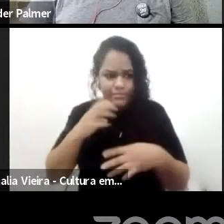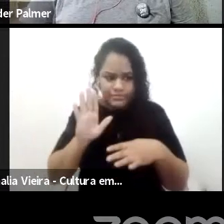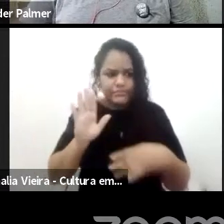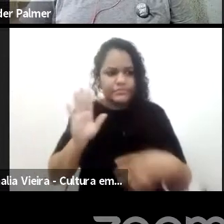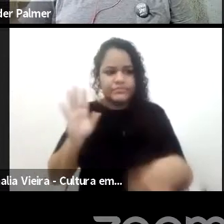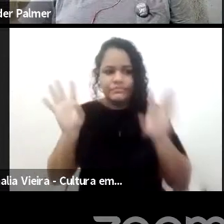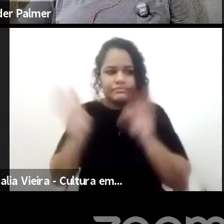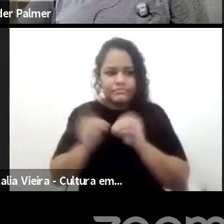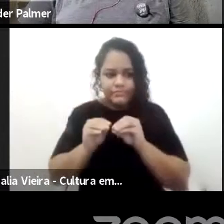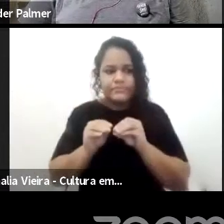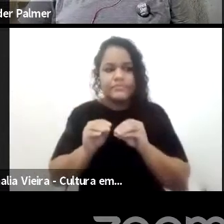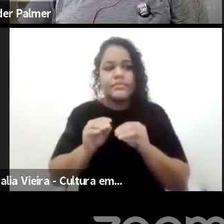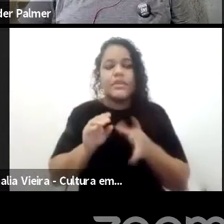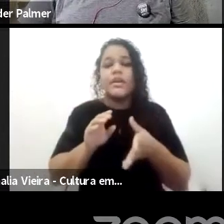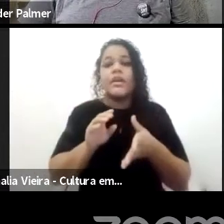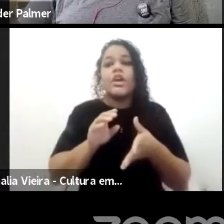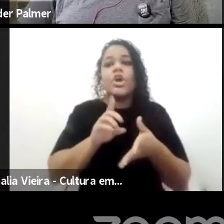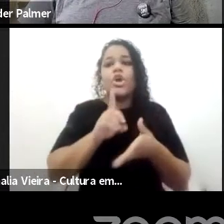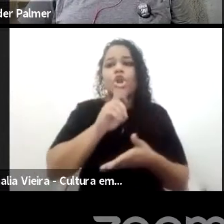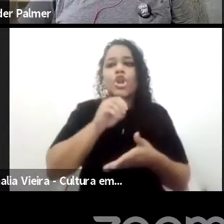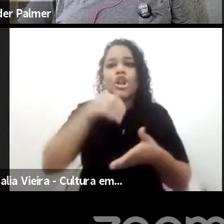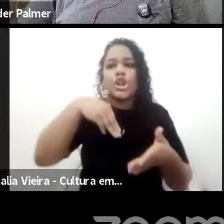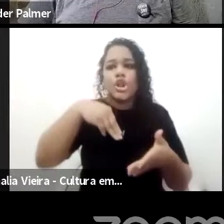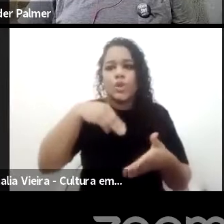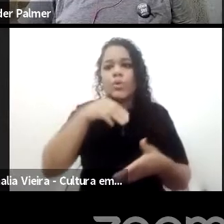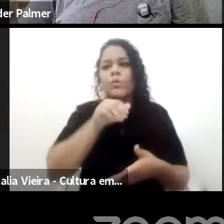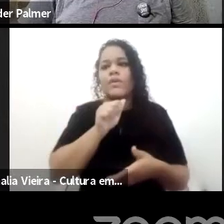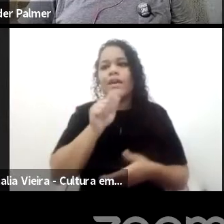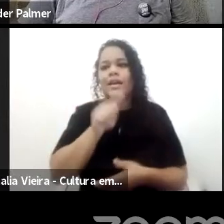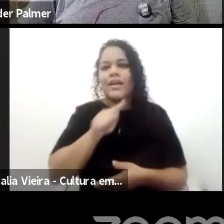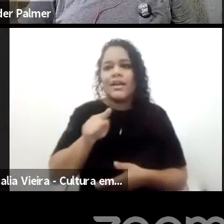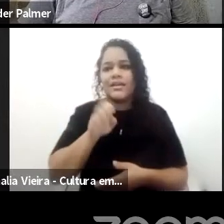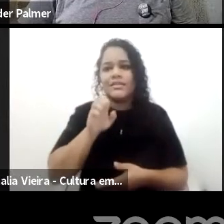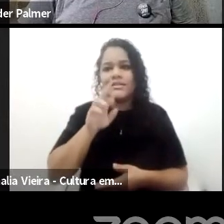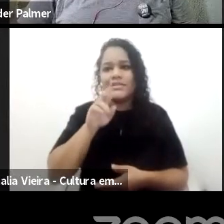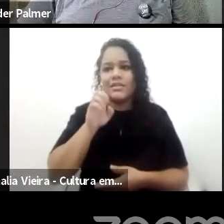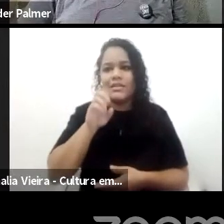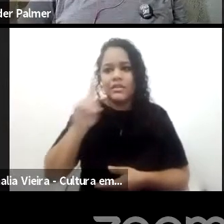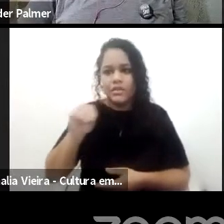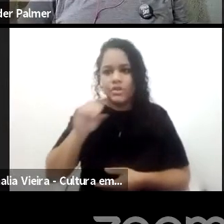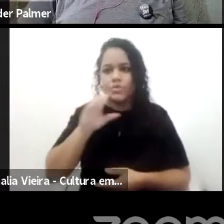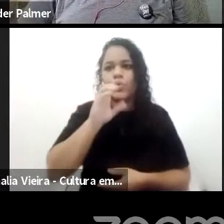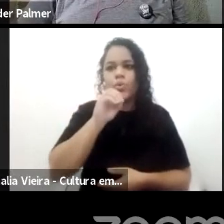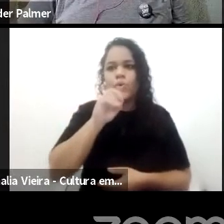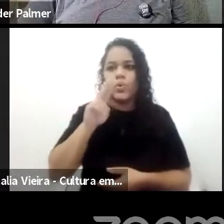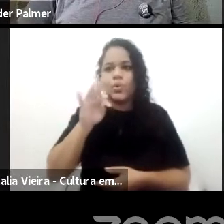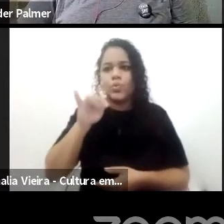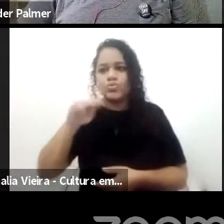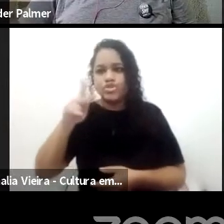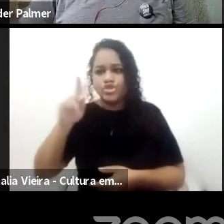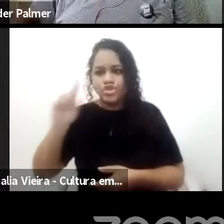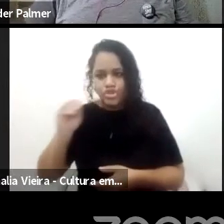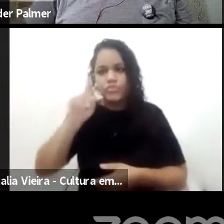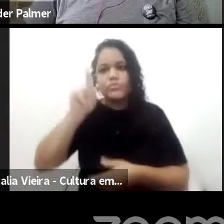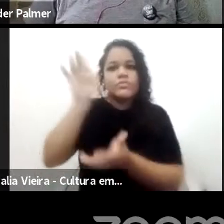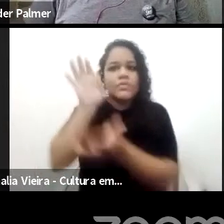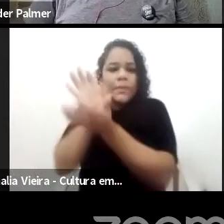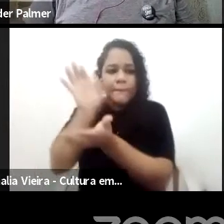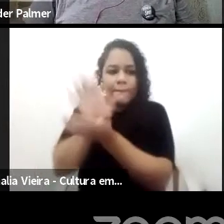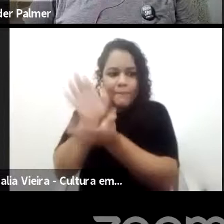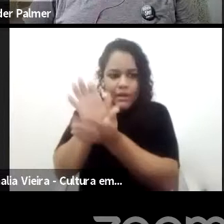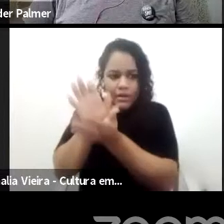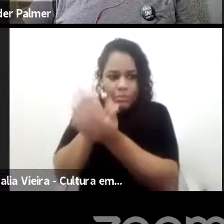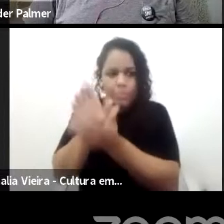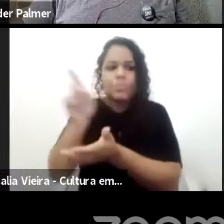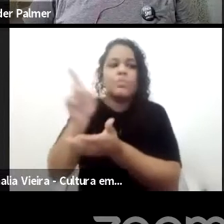o Dom Azeredo Coutinho, que vai fazer em Pernambuco, vai, aliás,